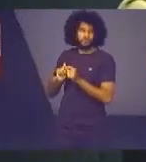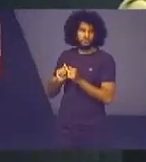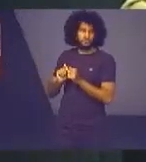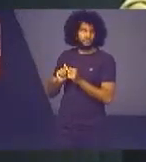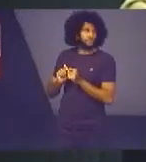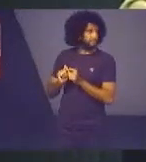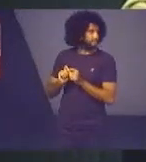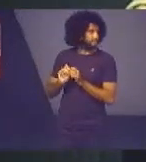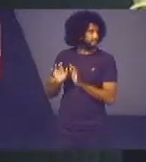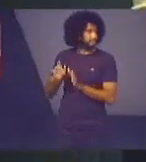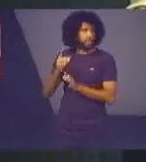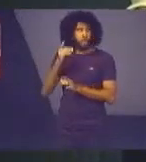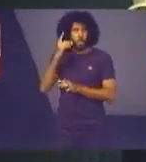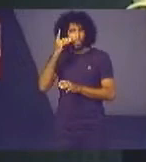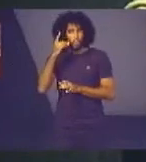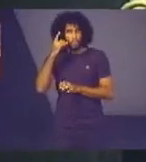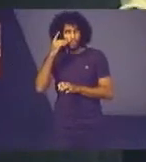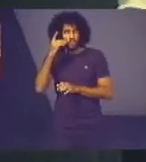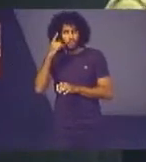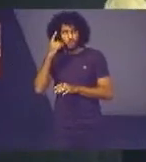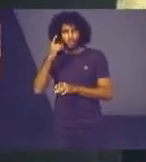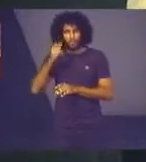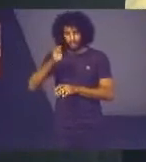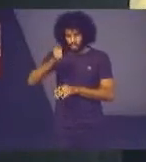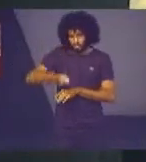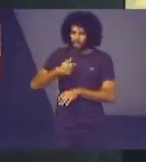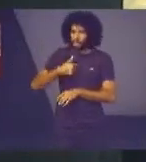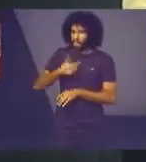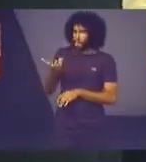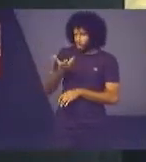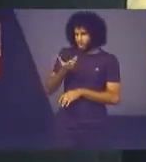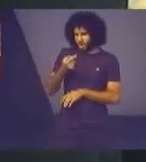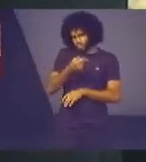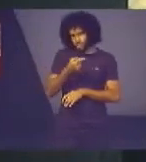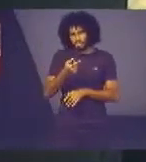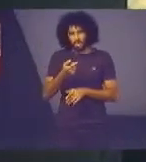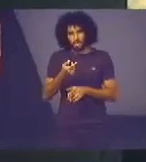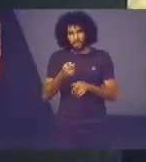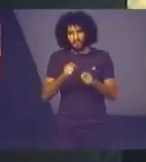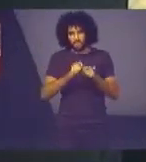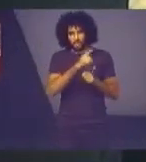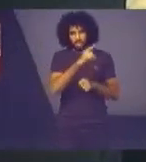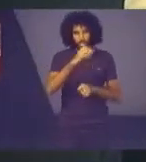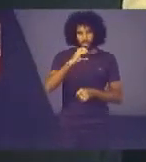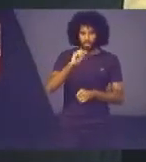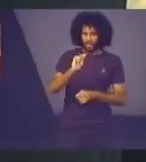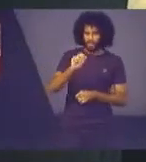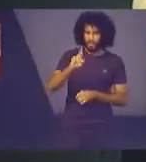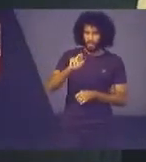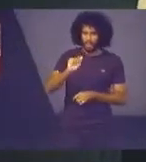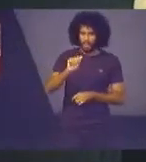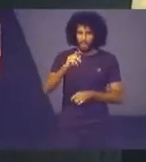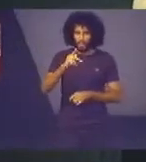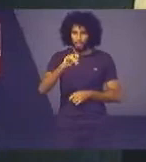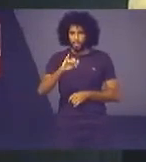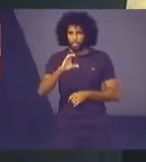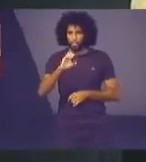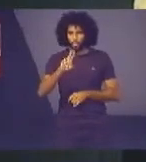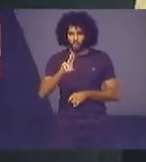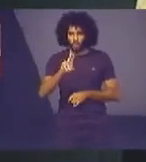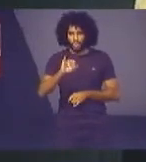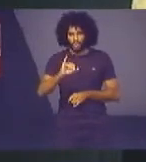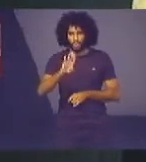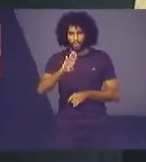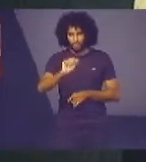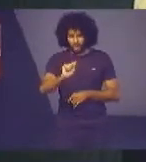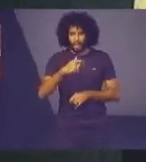o desembargador José Renato na linha de São Paulo disse se eu quero você e você vai fazer Carapicuíba foi por isso que eu fui de cadeira de rodas e tudo e foi